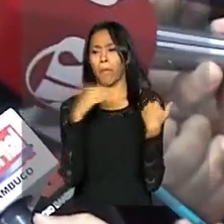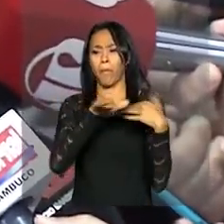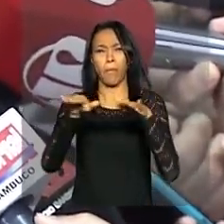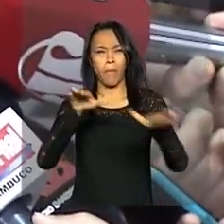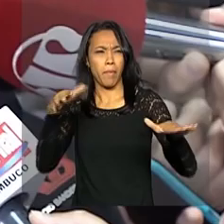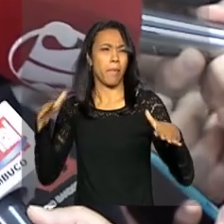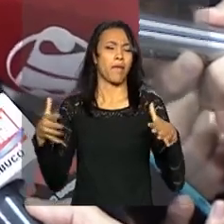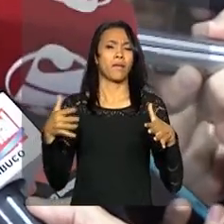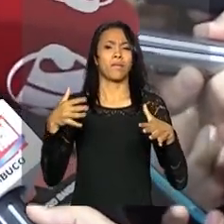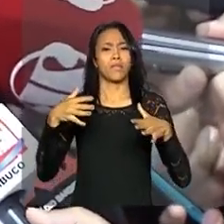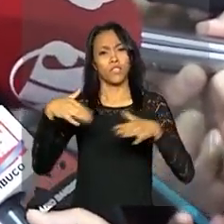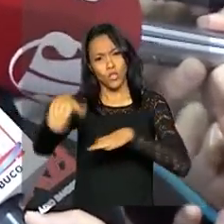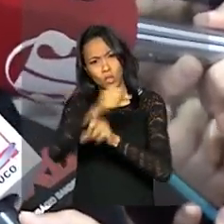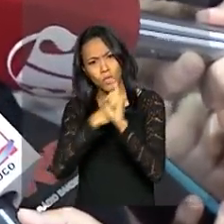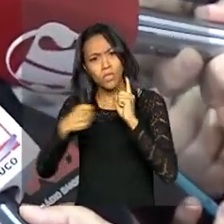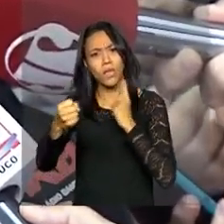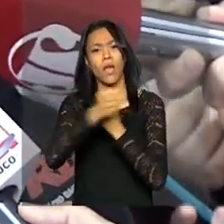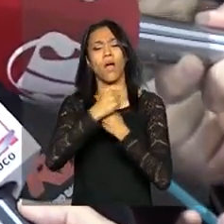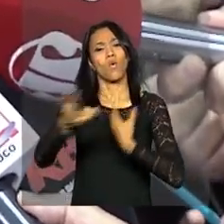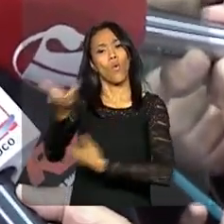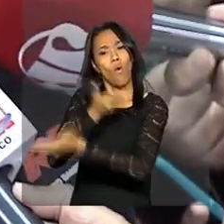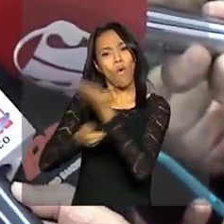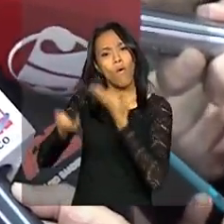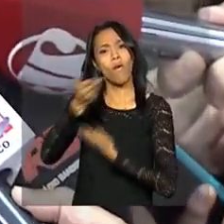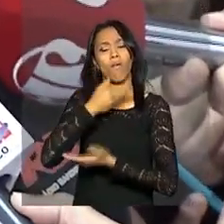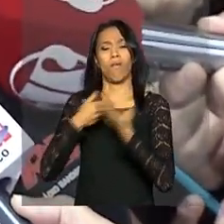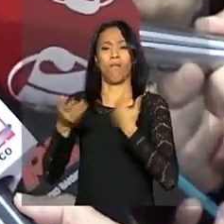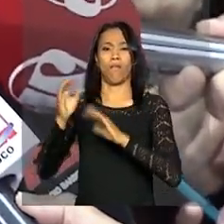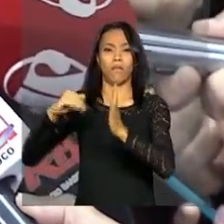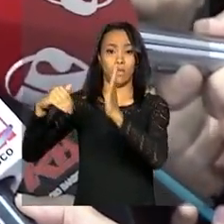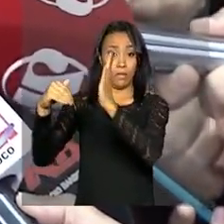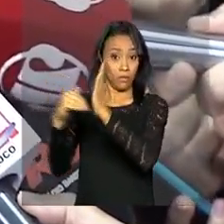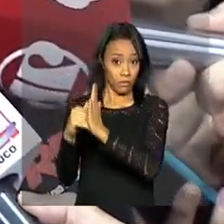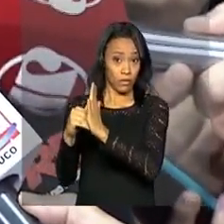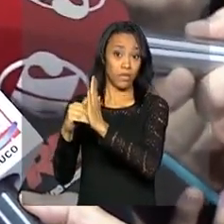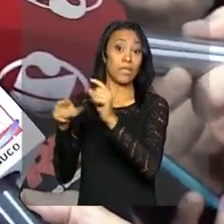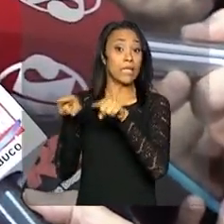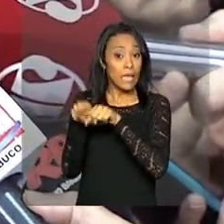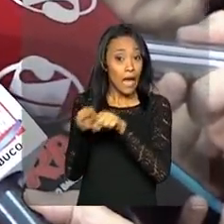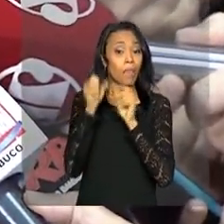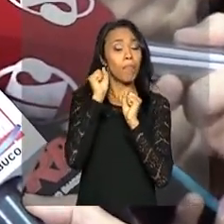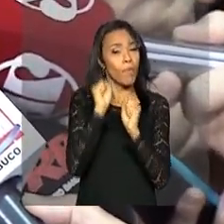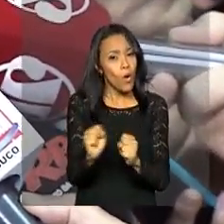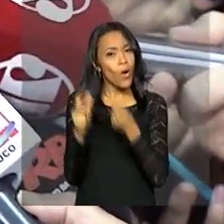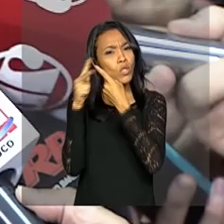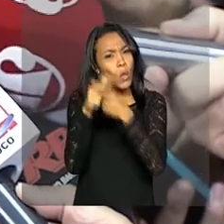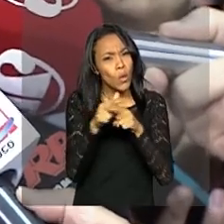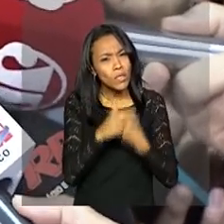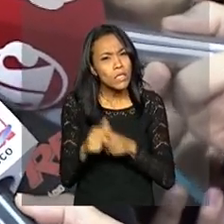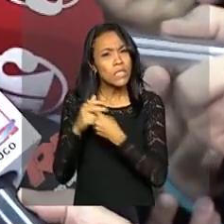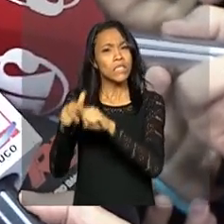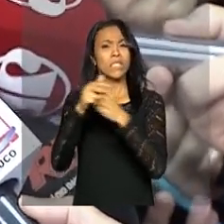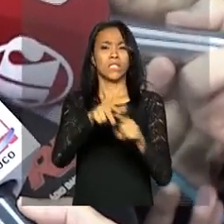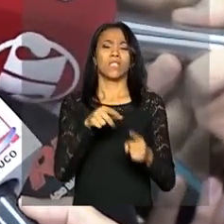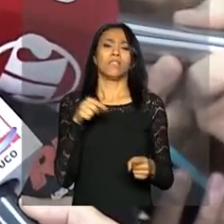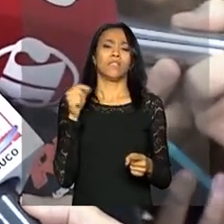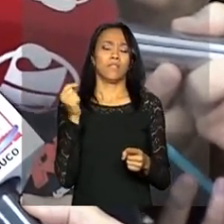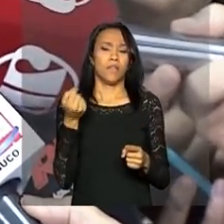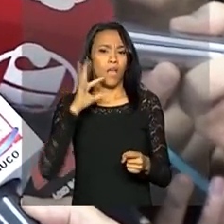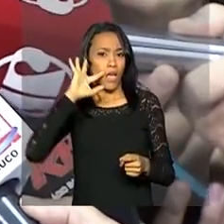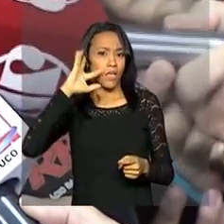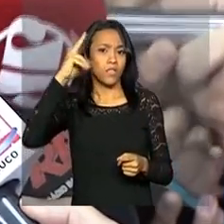grande, dialogar com o Senado e o Senado pode corrigir essa ação